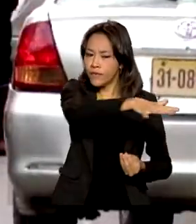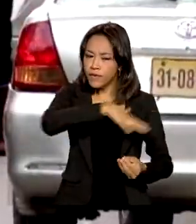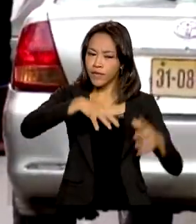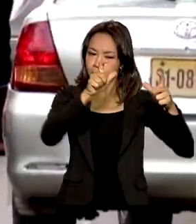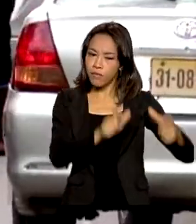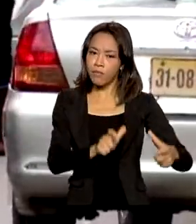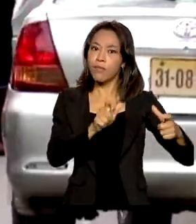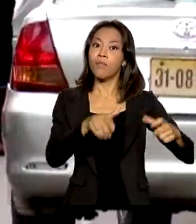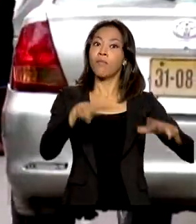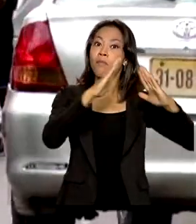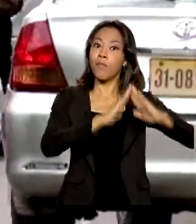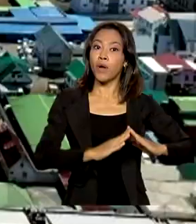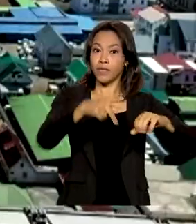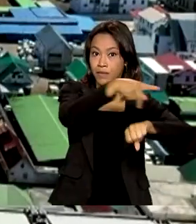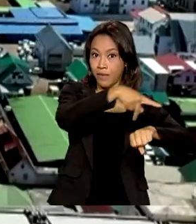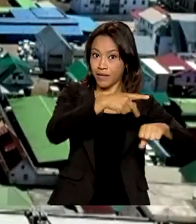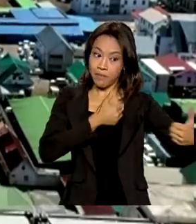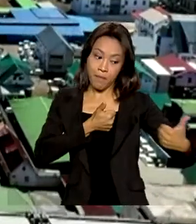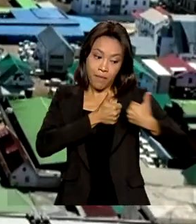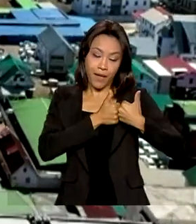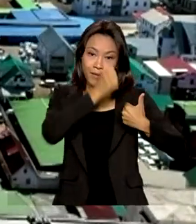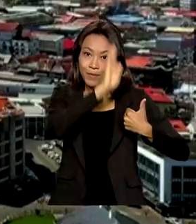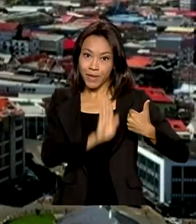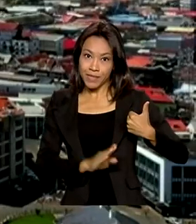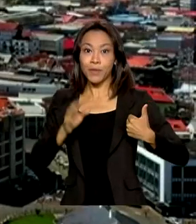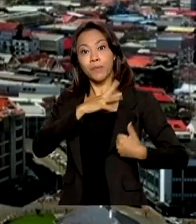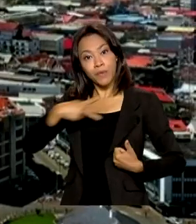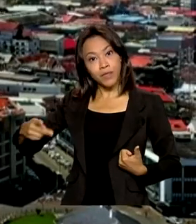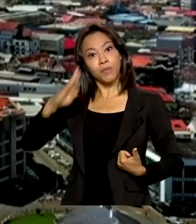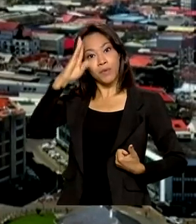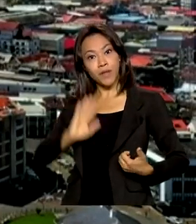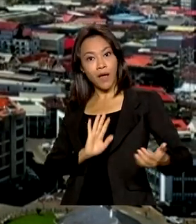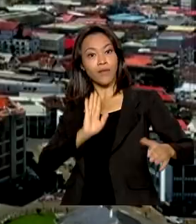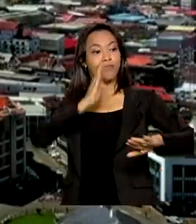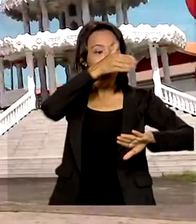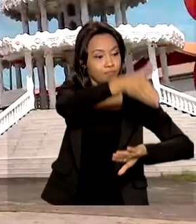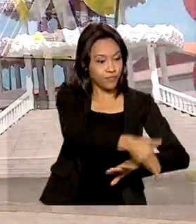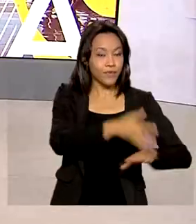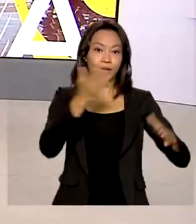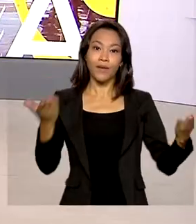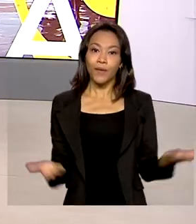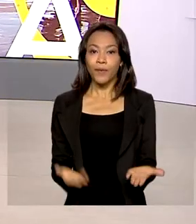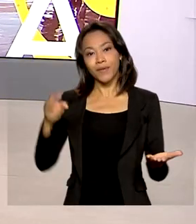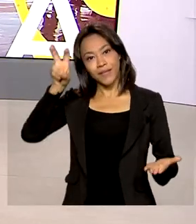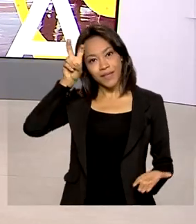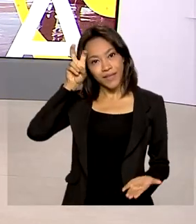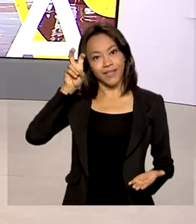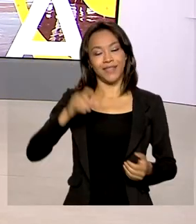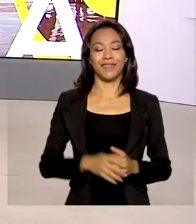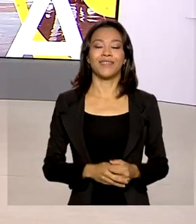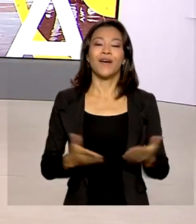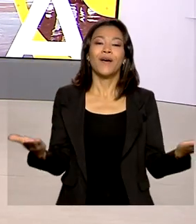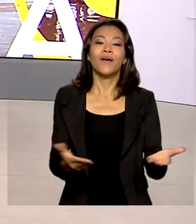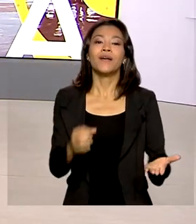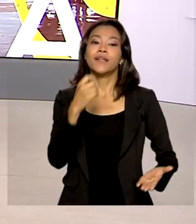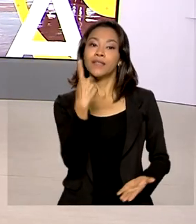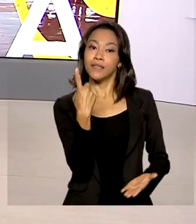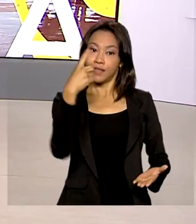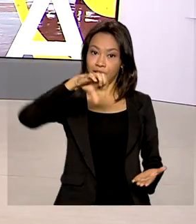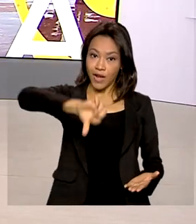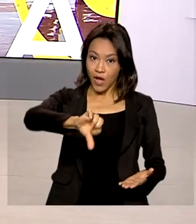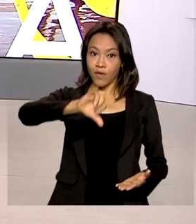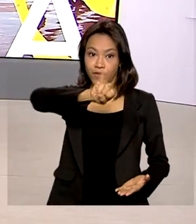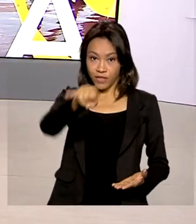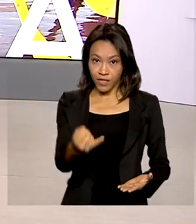Suriname, país vizinho que o presidente Jair Bolsonaro visita nesta quinta-feira. Hoje, 19 de